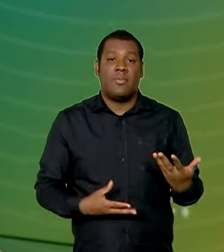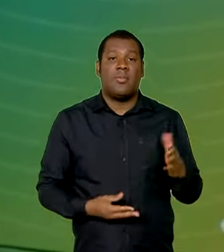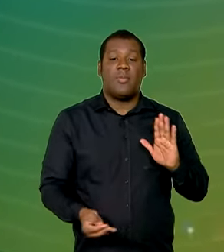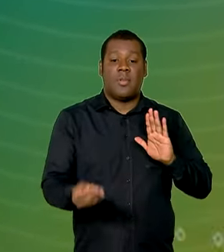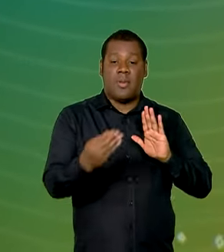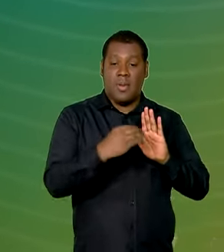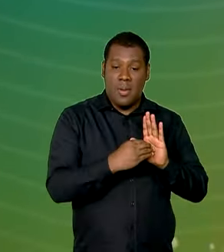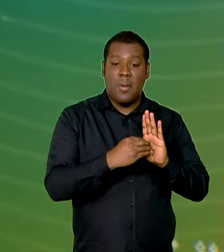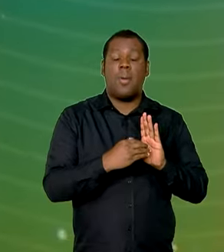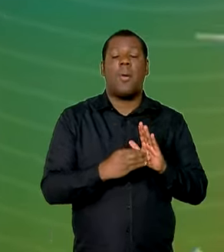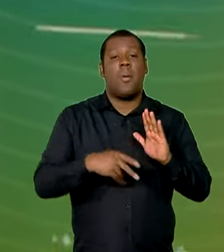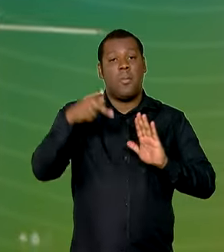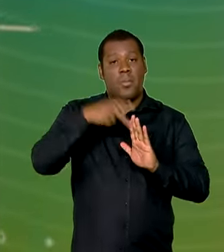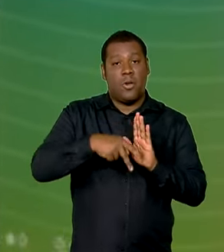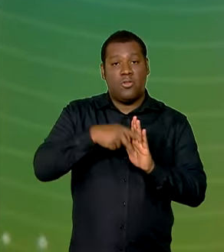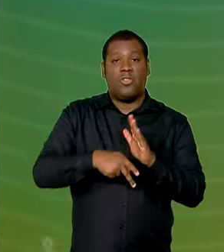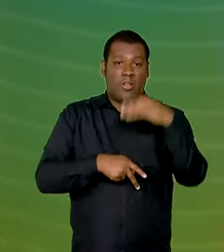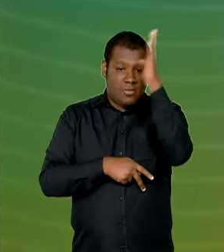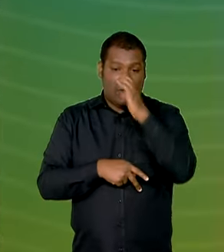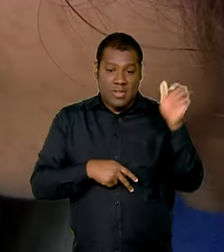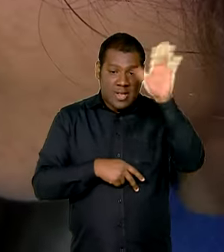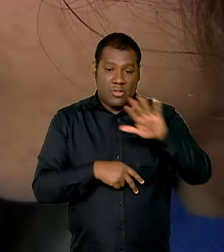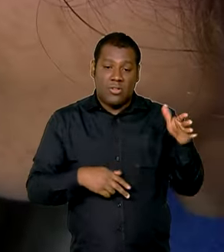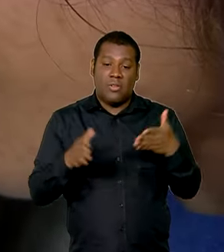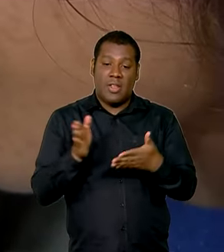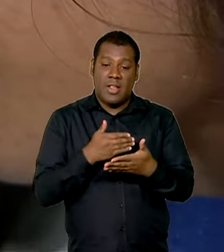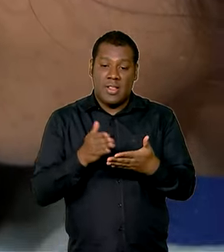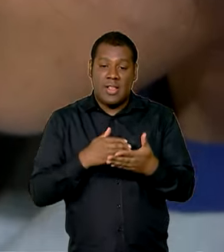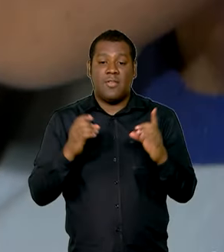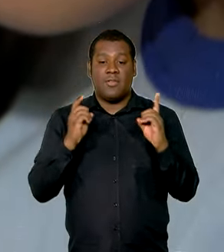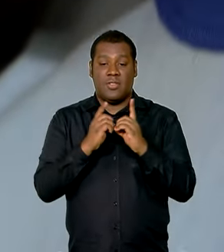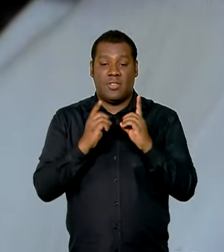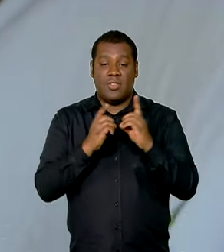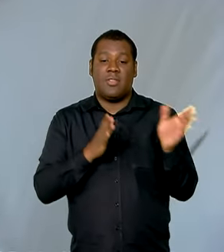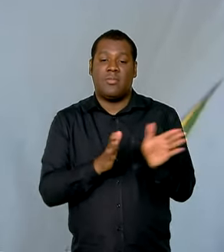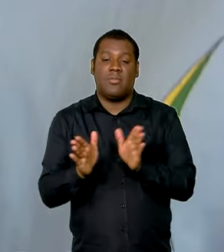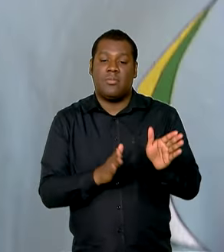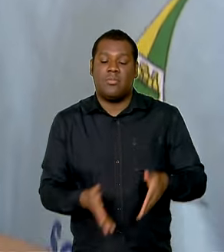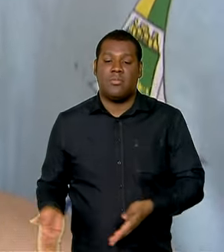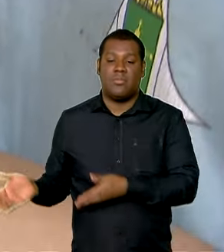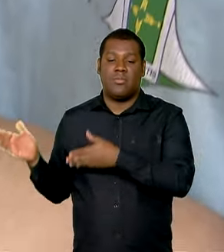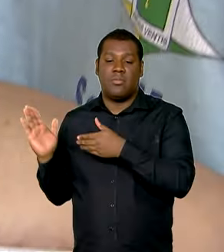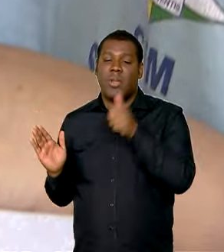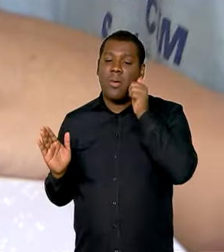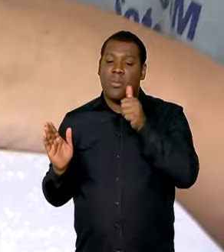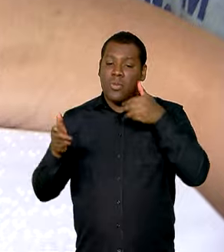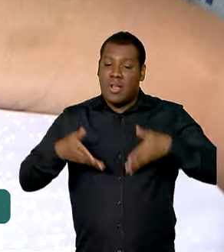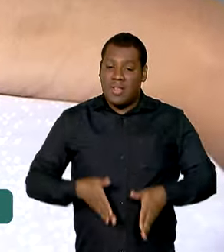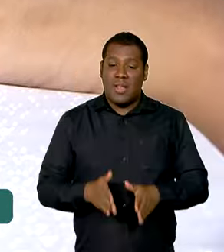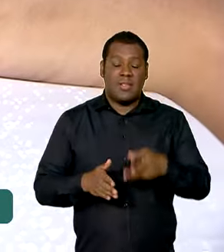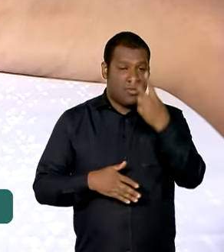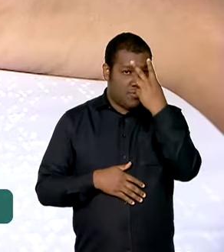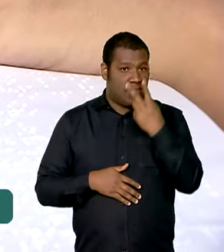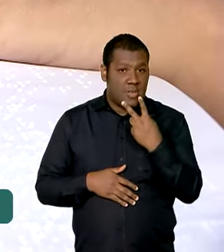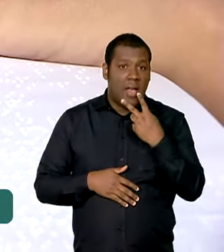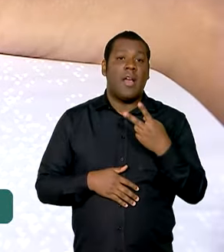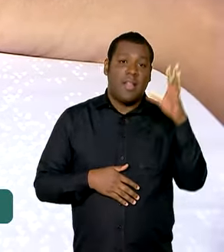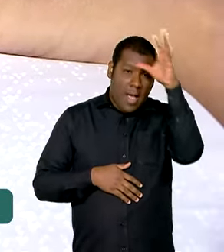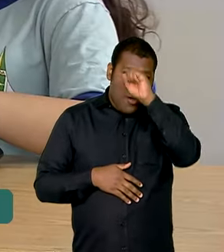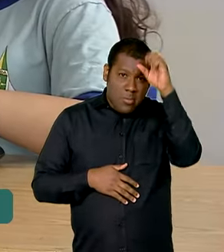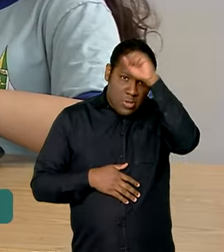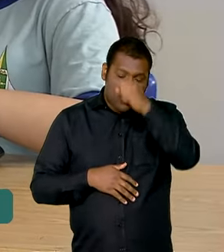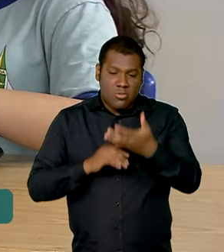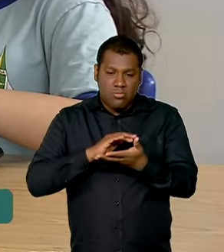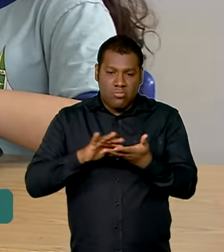Nacional do Livro Didático Acessível. Bianca nasceu cega e foi alfabetizada em braile. A